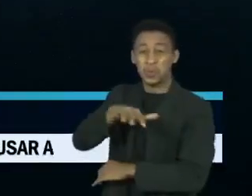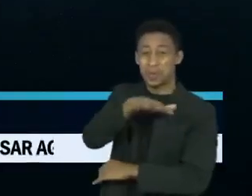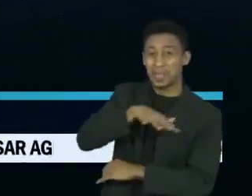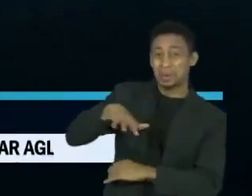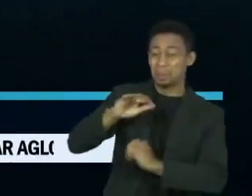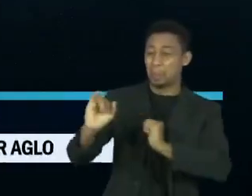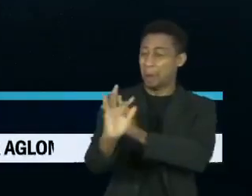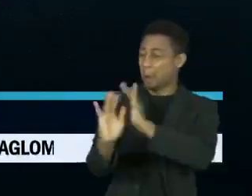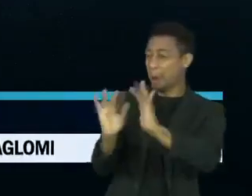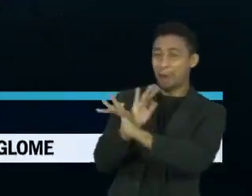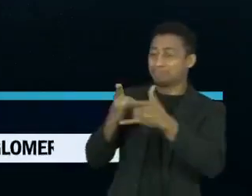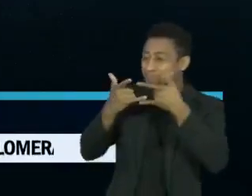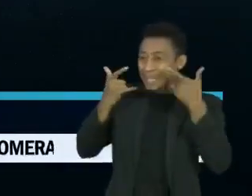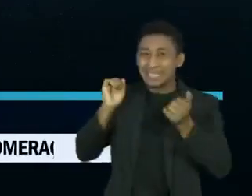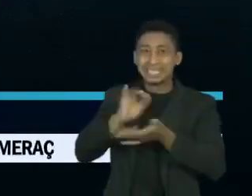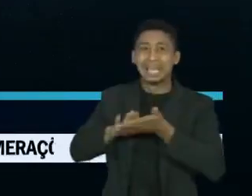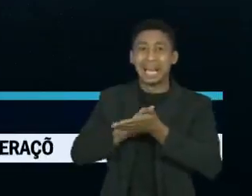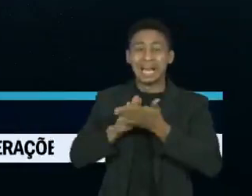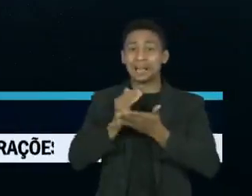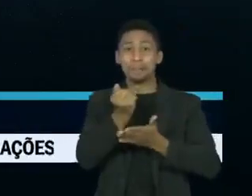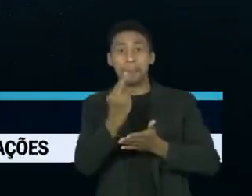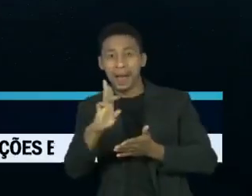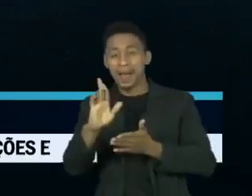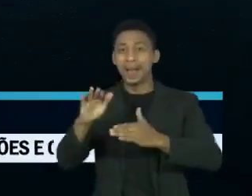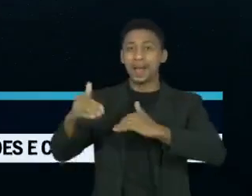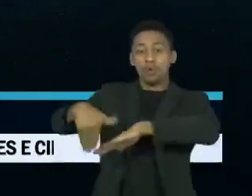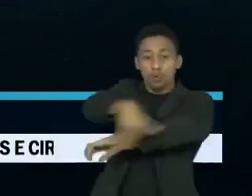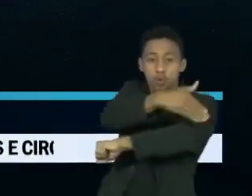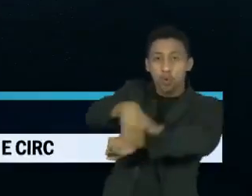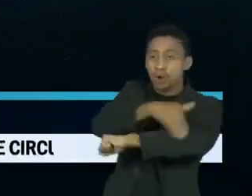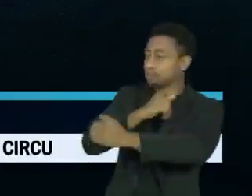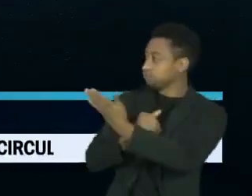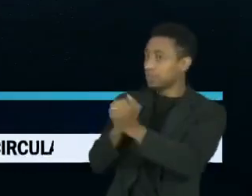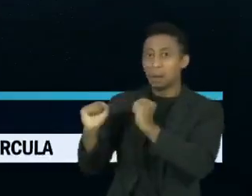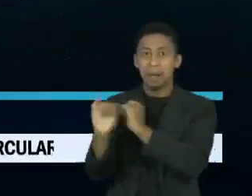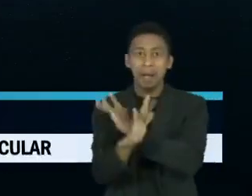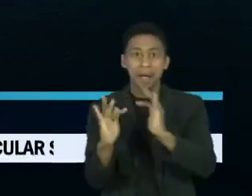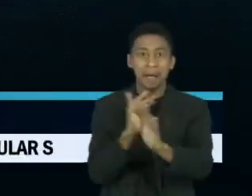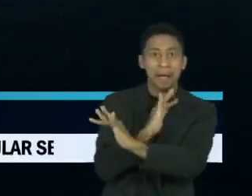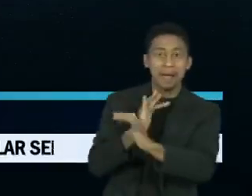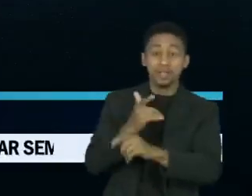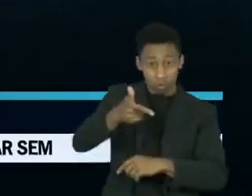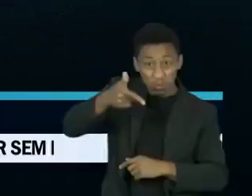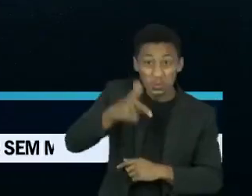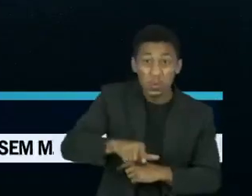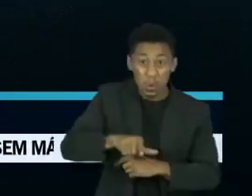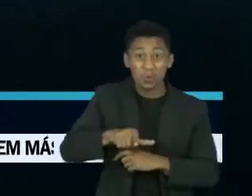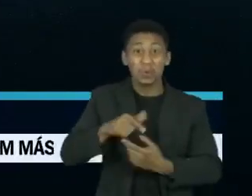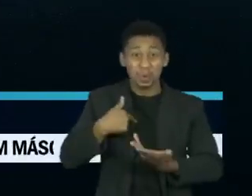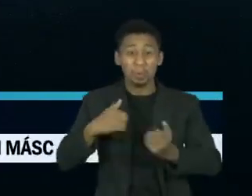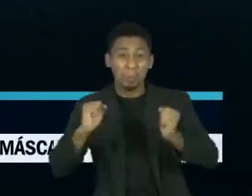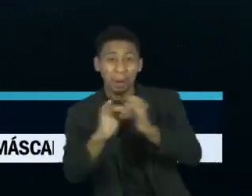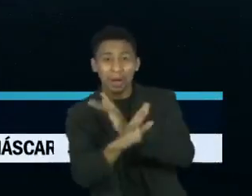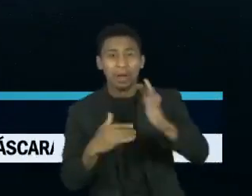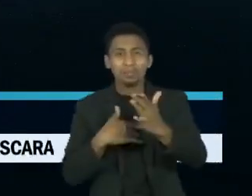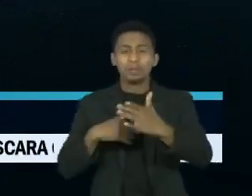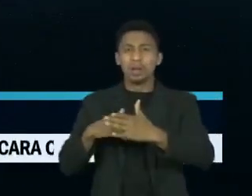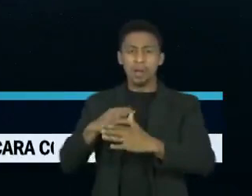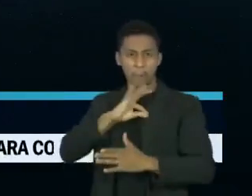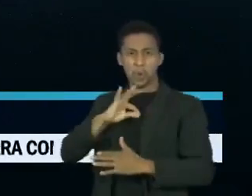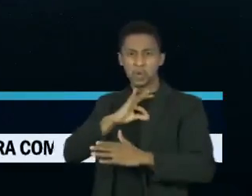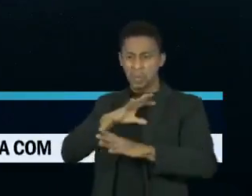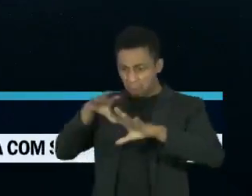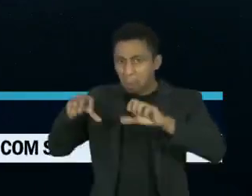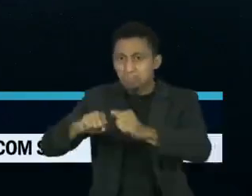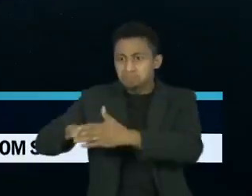máscaras foram flagradas em bares e nas ruas. Muitas voltaram a se reunir novamente depois dos locais serem interditados por